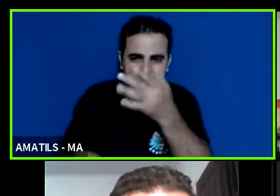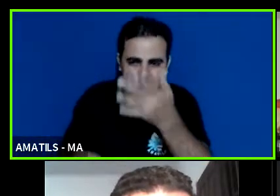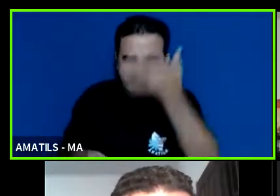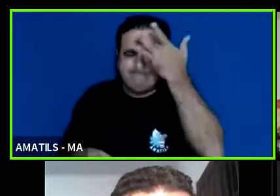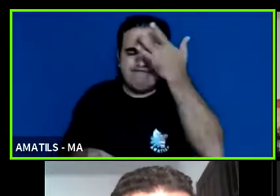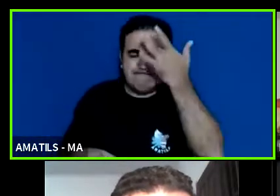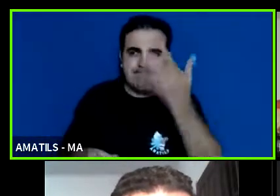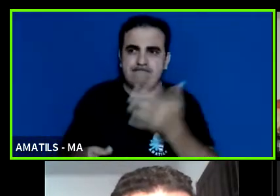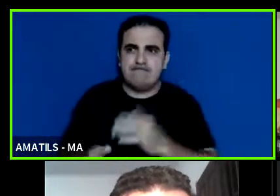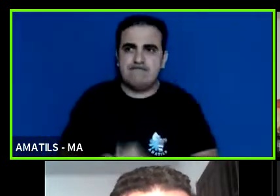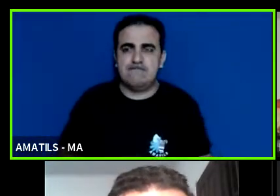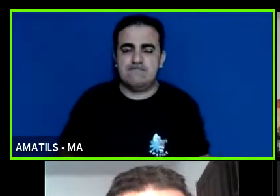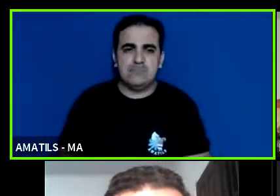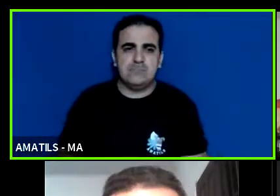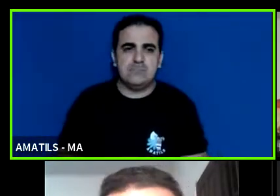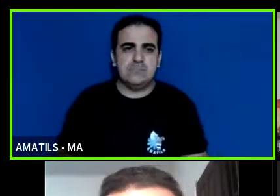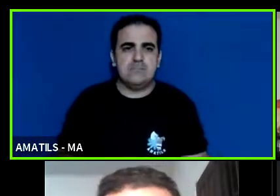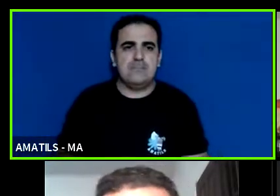ciência